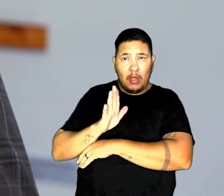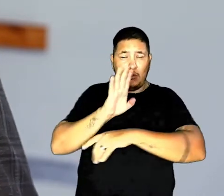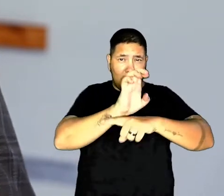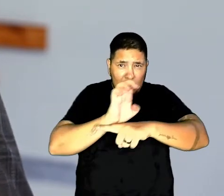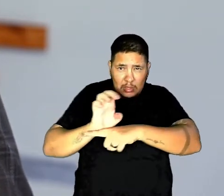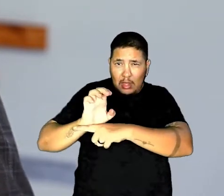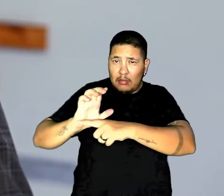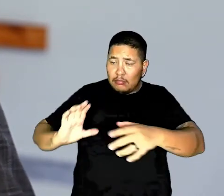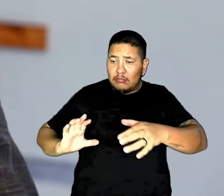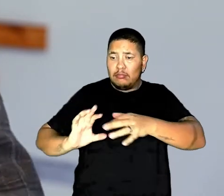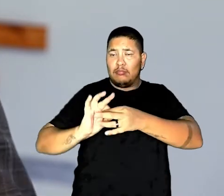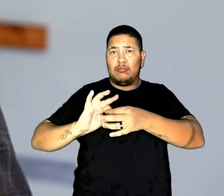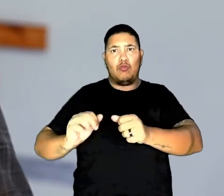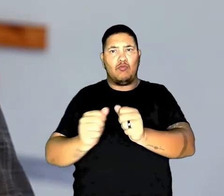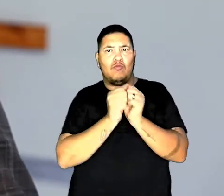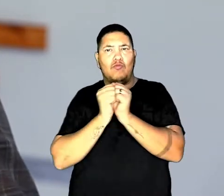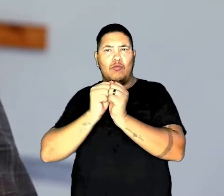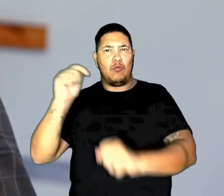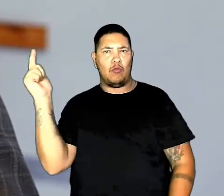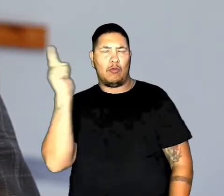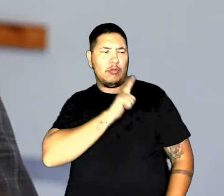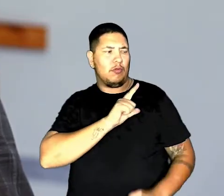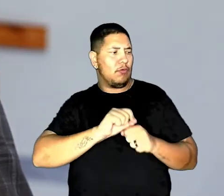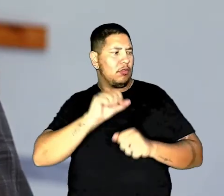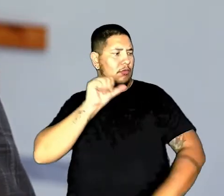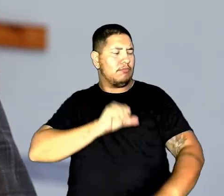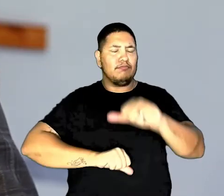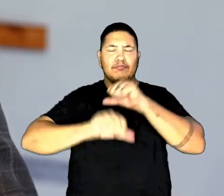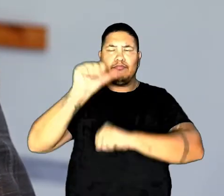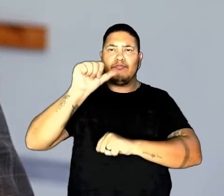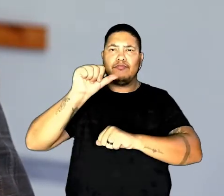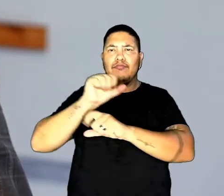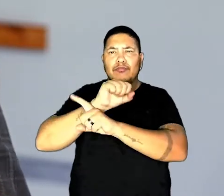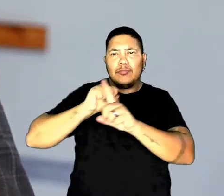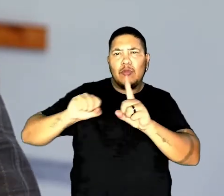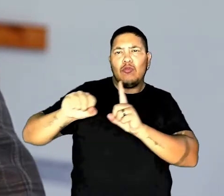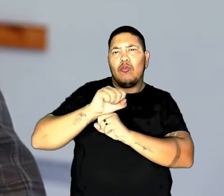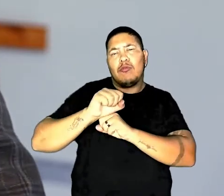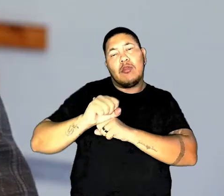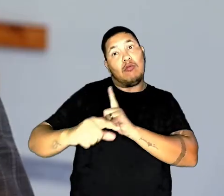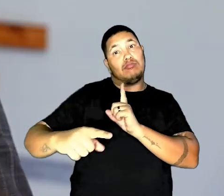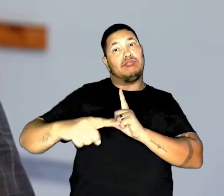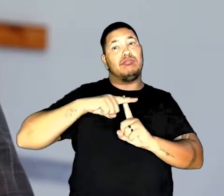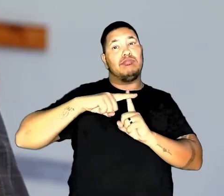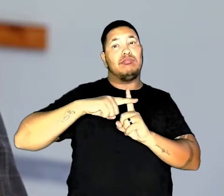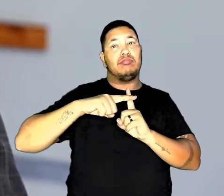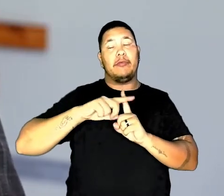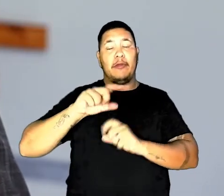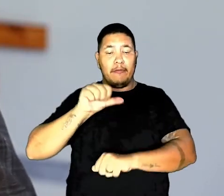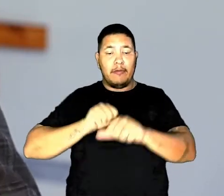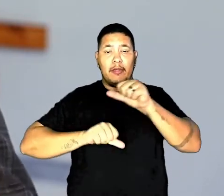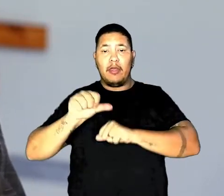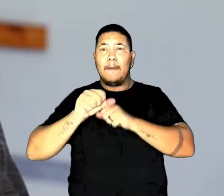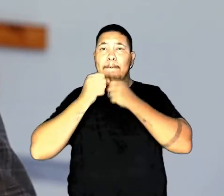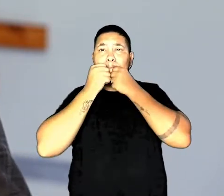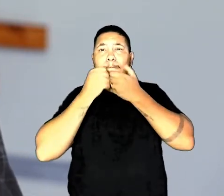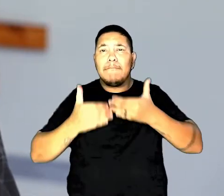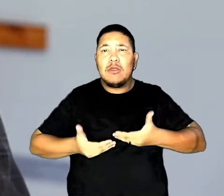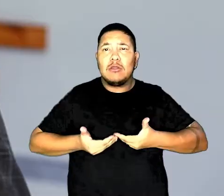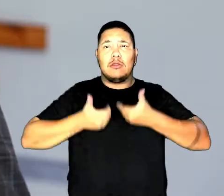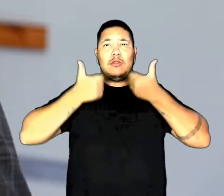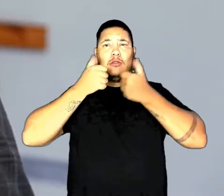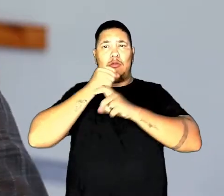Público dos Estados, para que juntos nós consigamos fazer transformações sociais positivas que vão